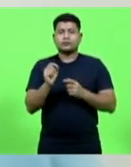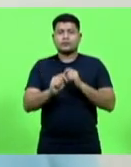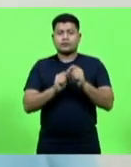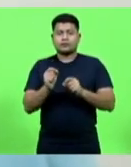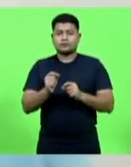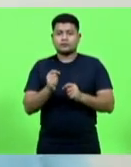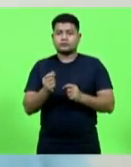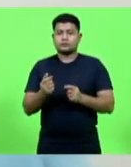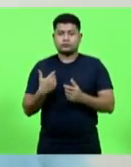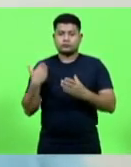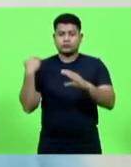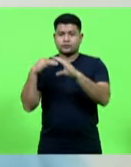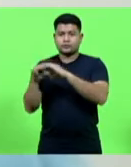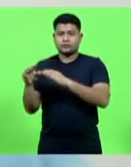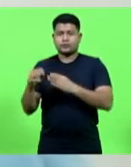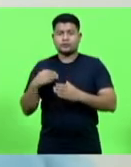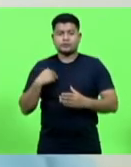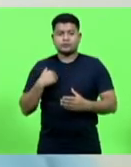discussão,